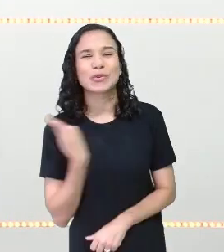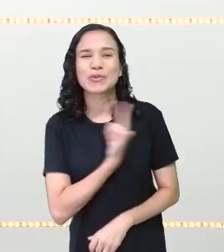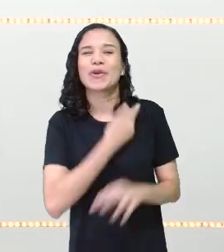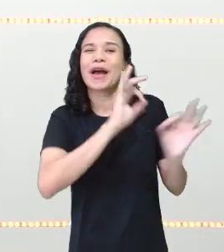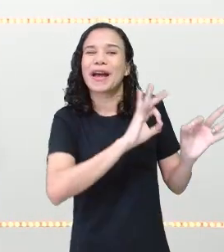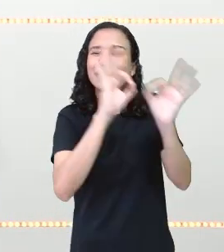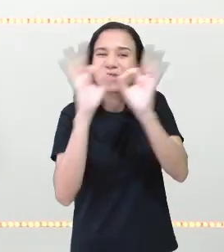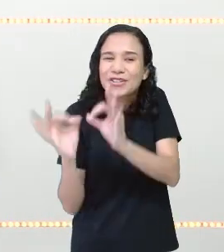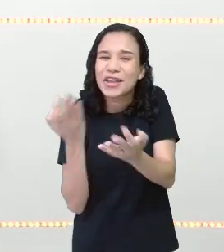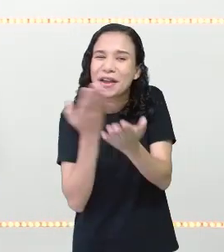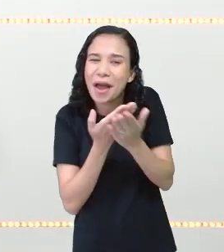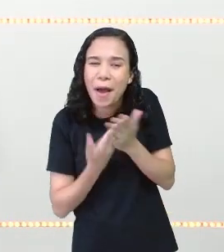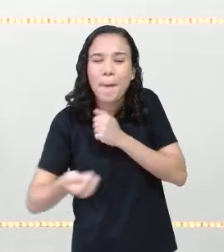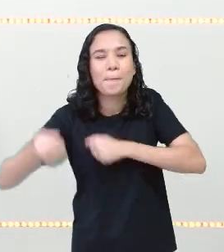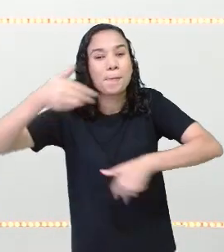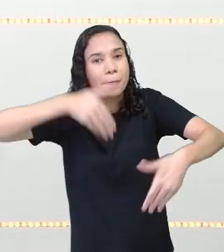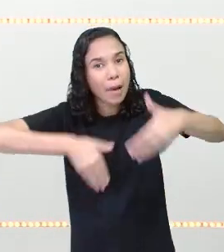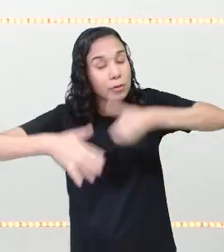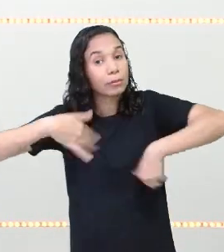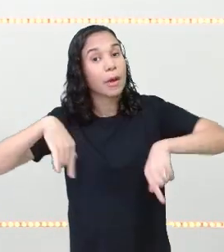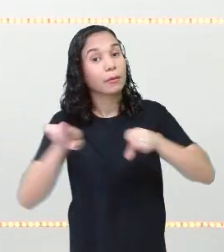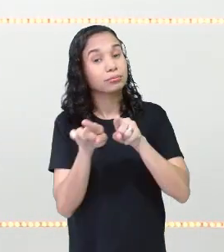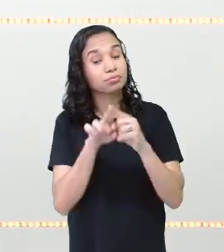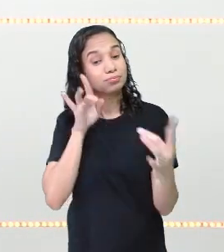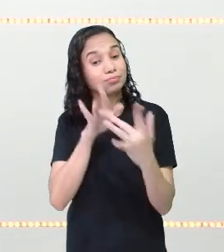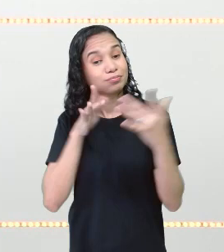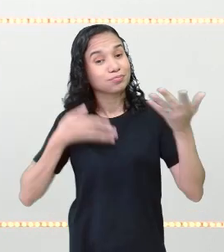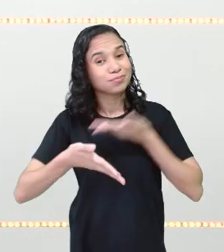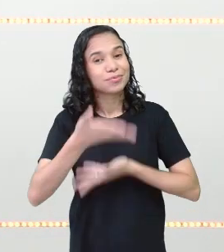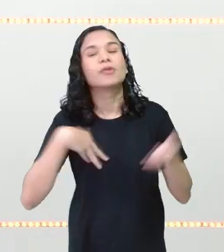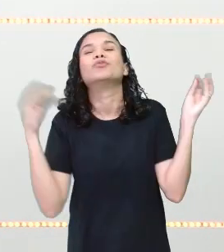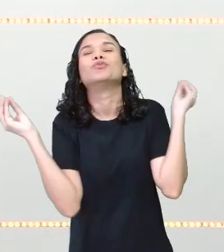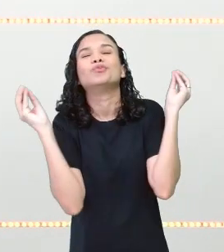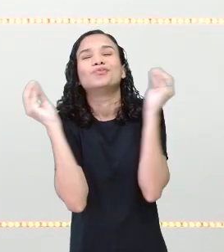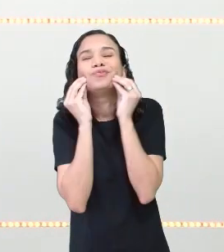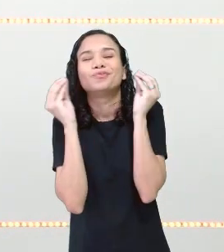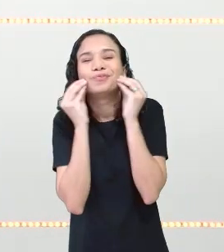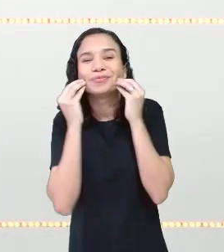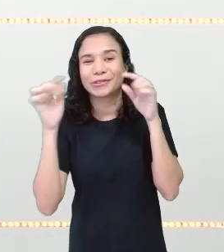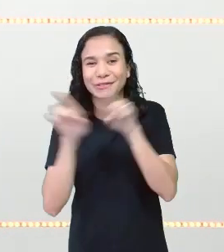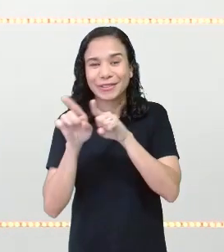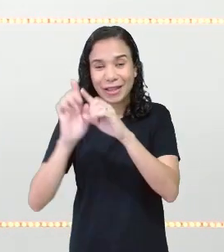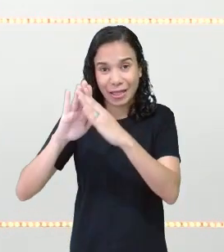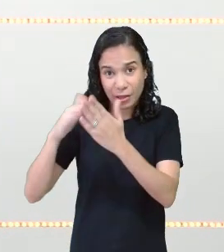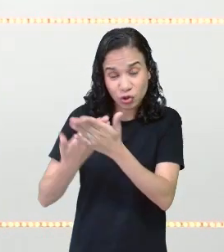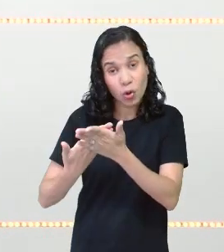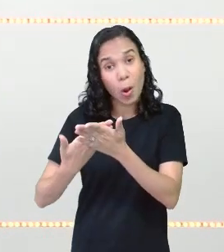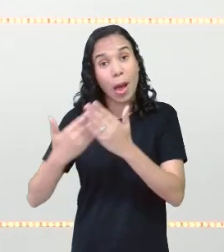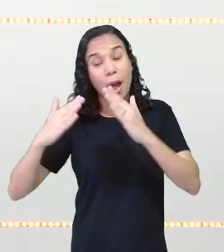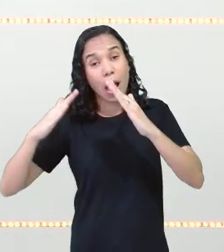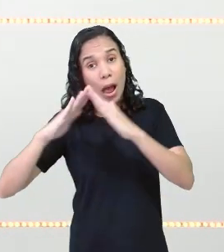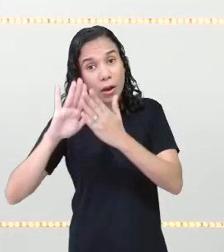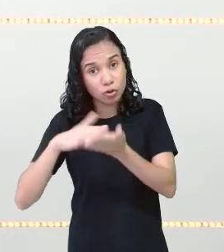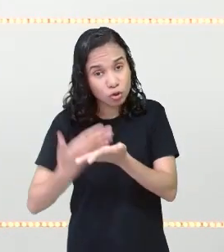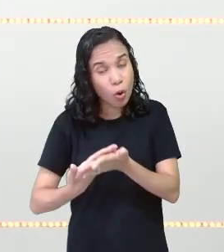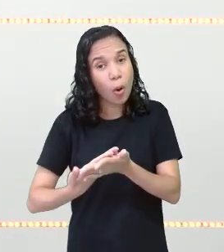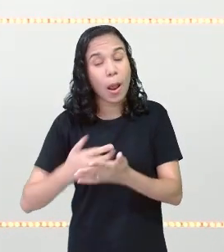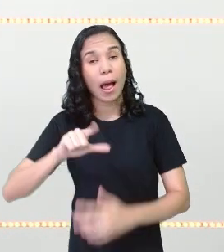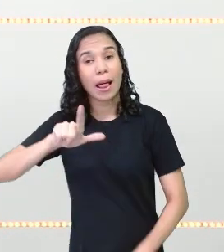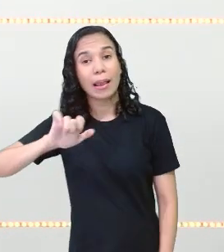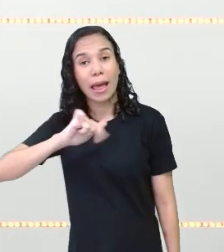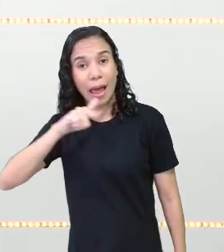às aulas, para participar, para interagir. Um beijo para todo mundo também das escolas aí, a Escola do Leão,